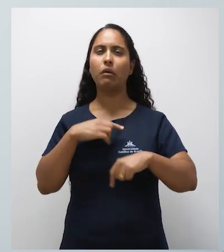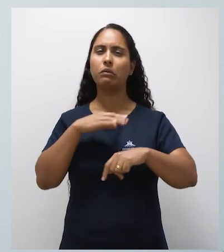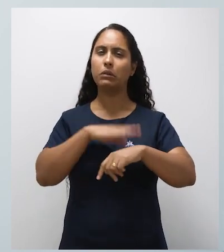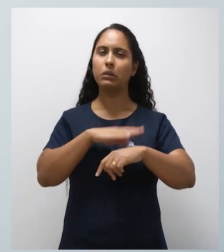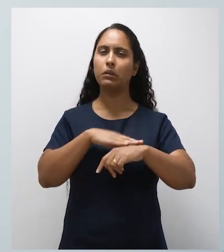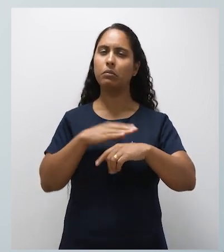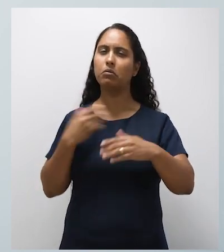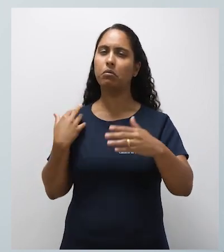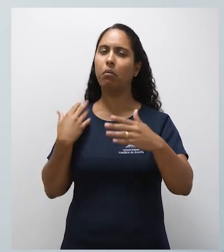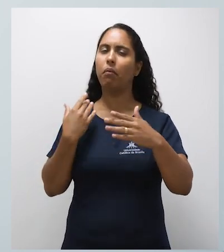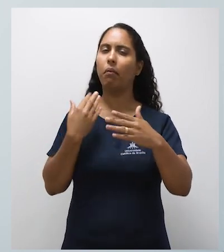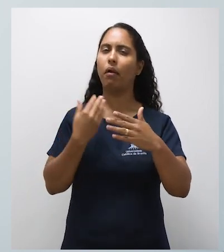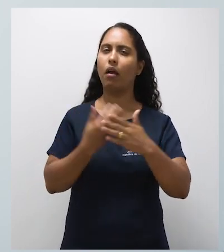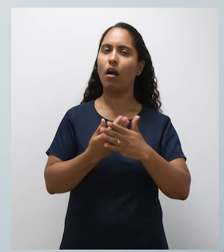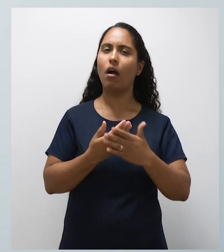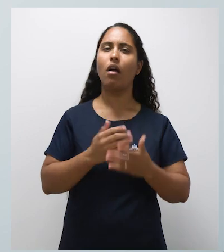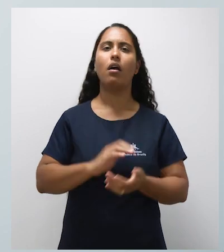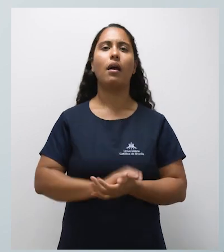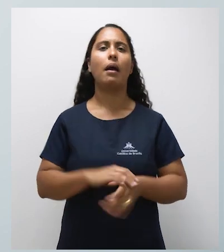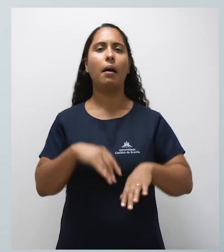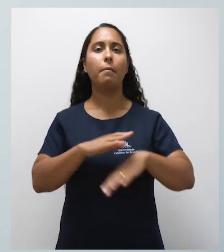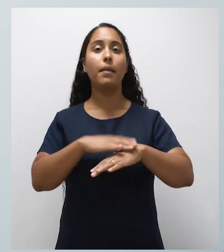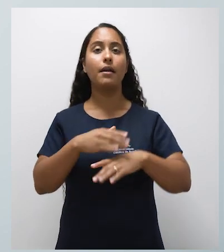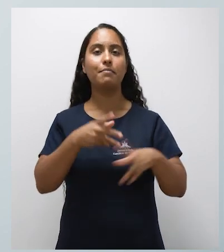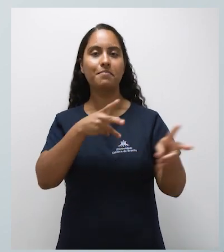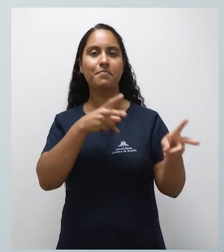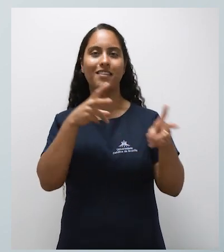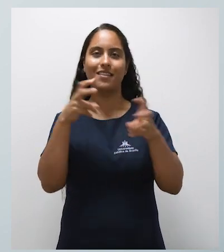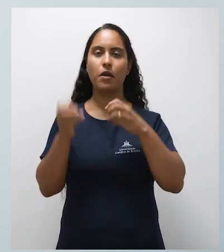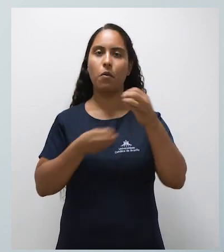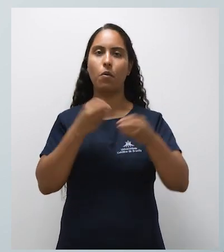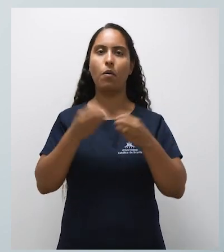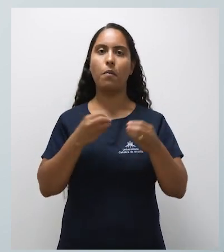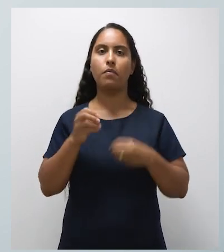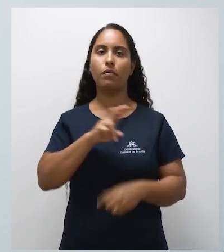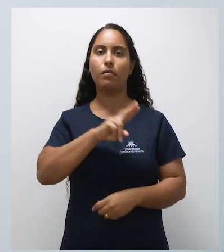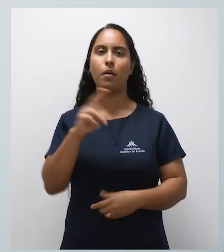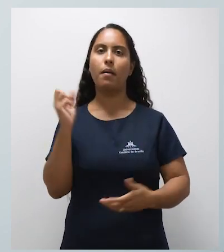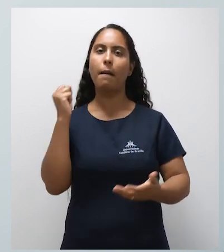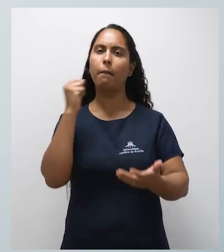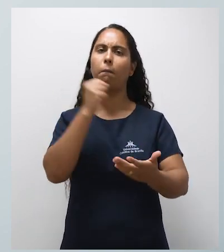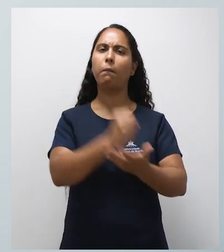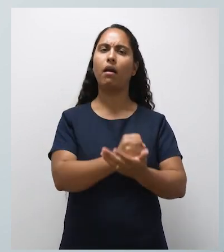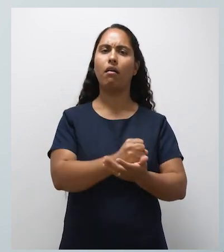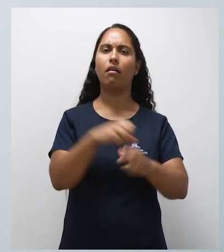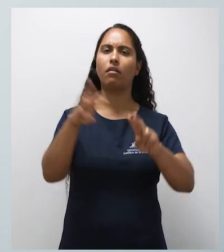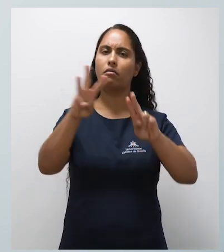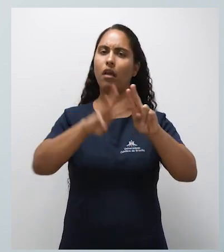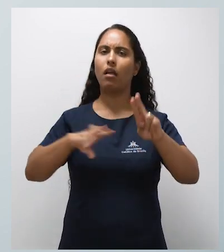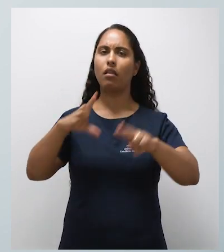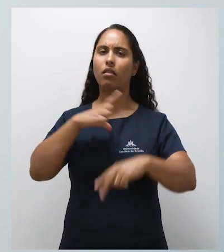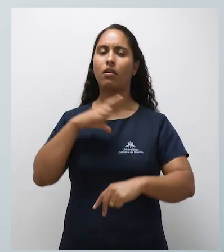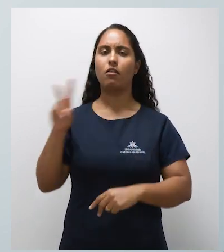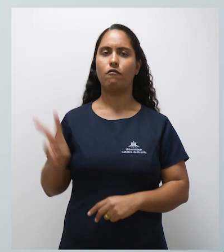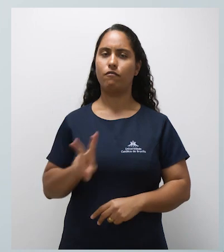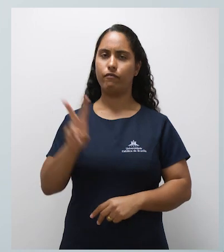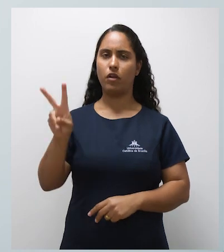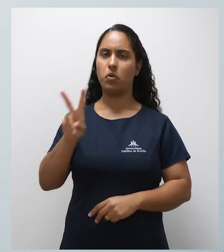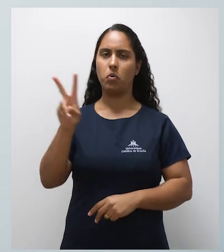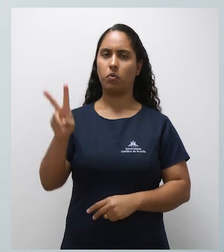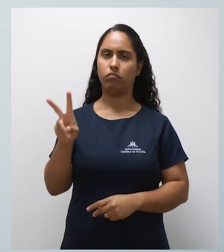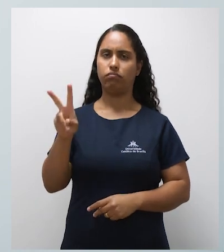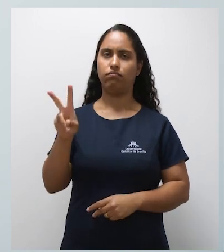à frente da Reitoria da Universidade Católica de Brasília, percebi o quanto o nome e a marca